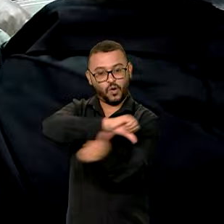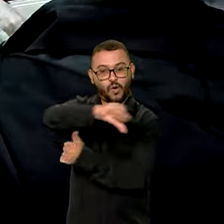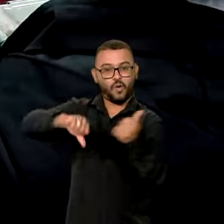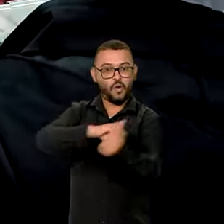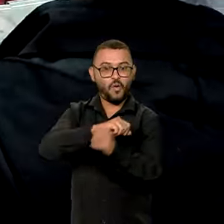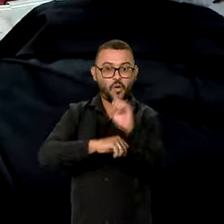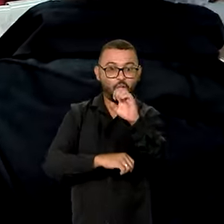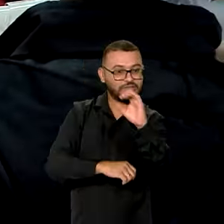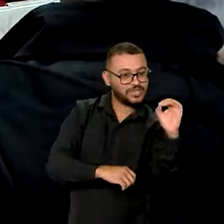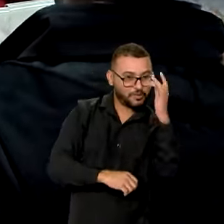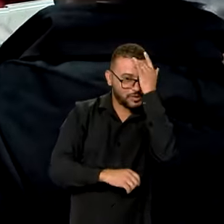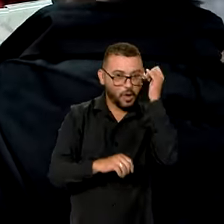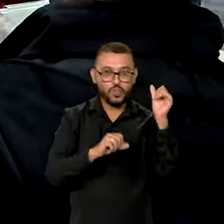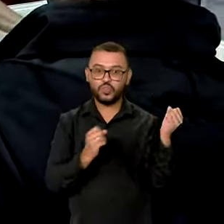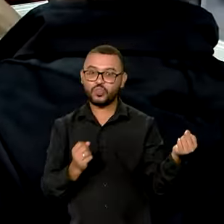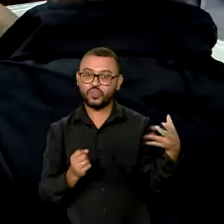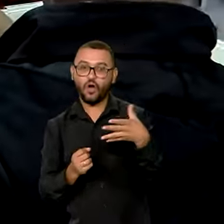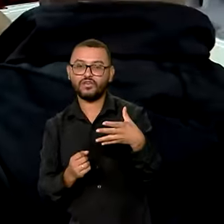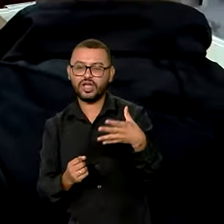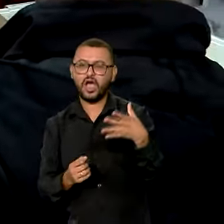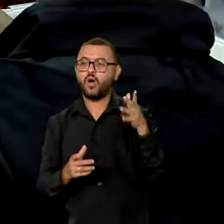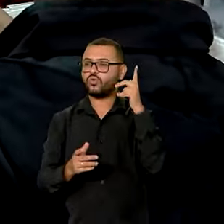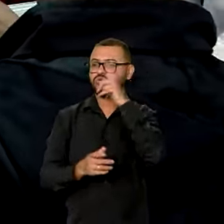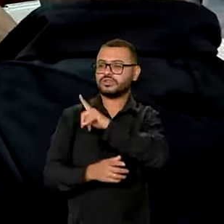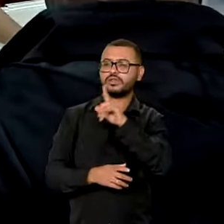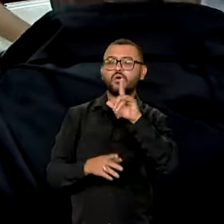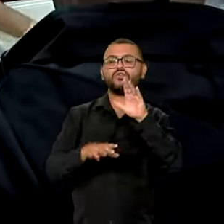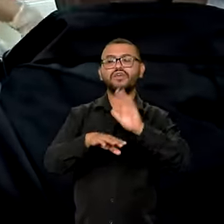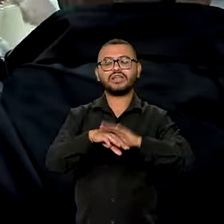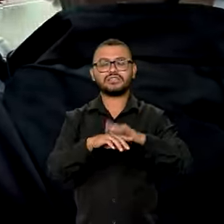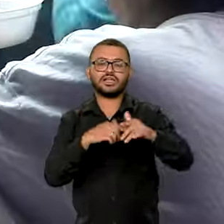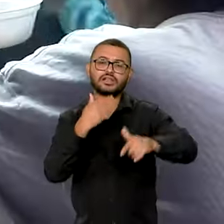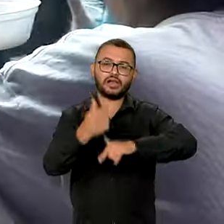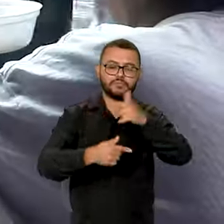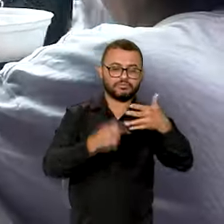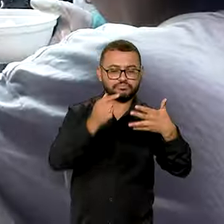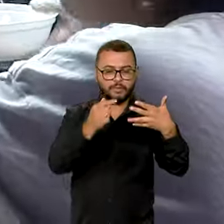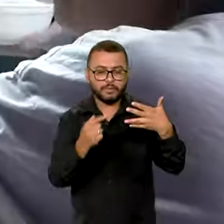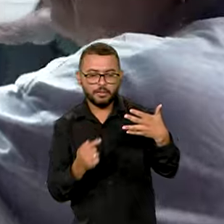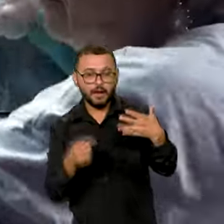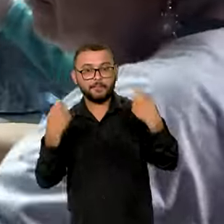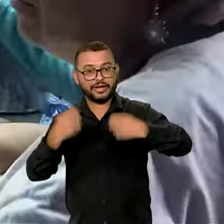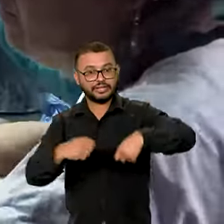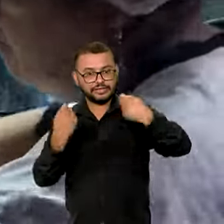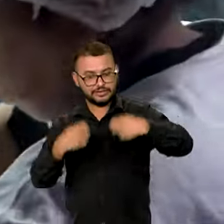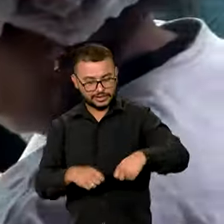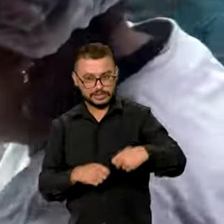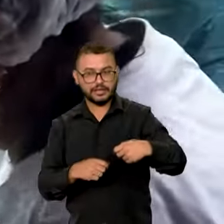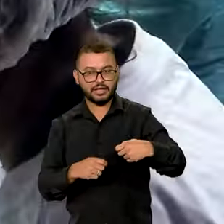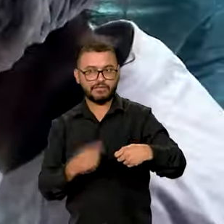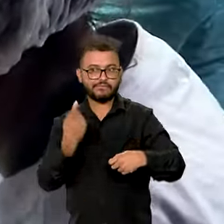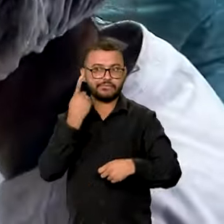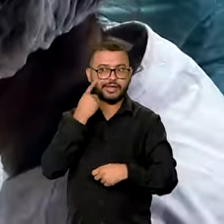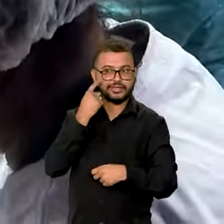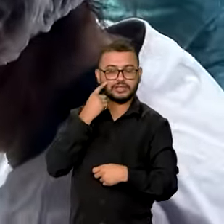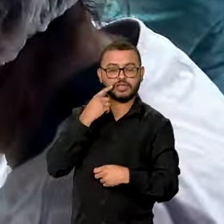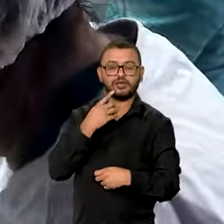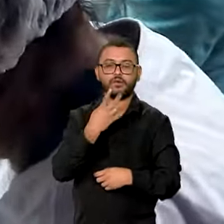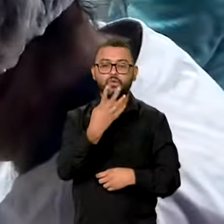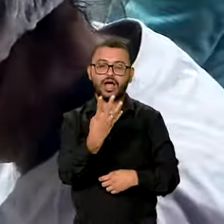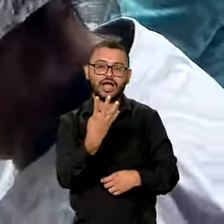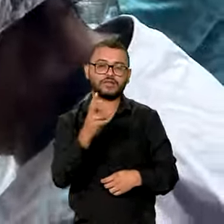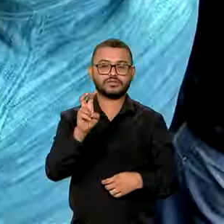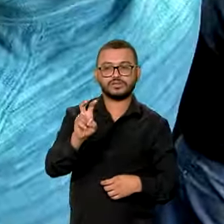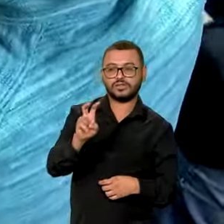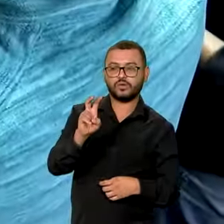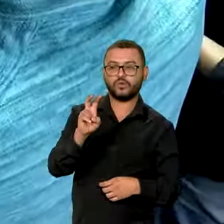de 800 pessoas. E ali nós colocamos tudo aquilo que a gente precisa. Então a gente tem uma base de 4 ou 5